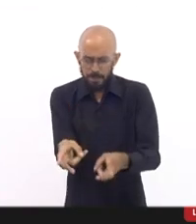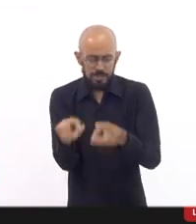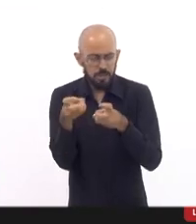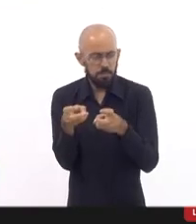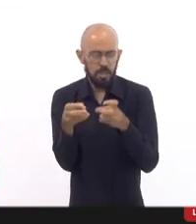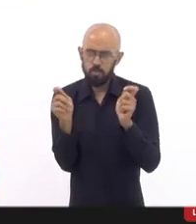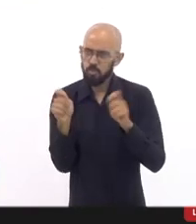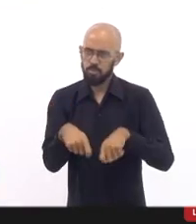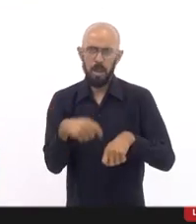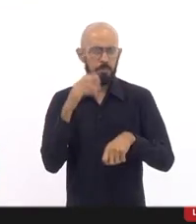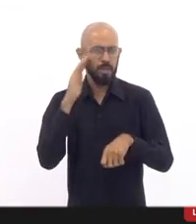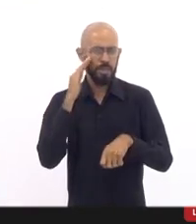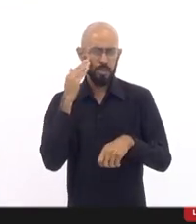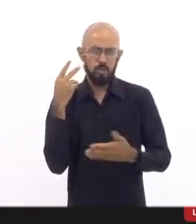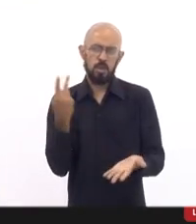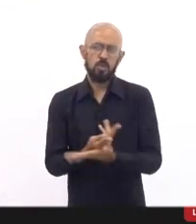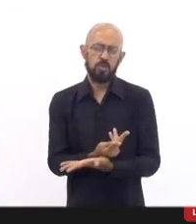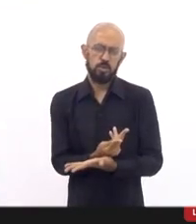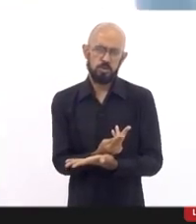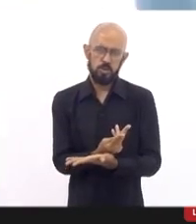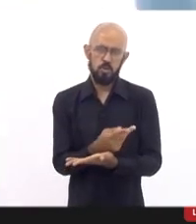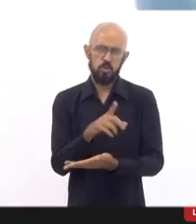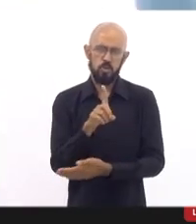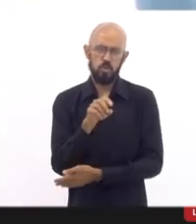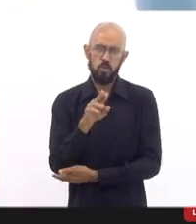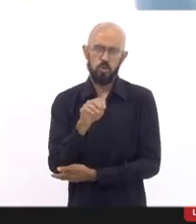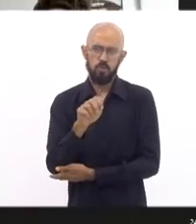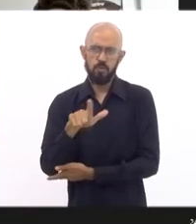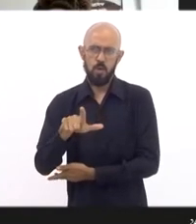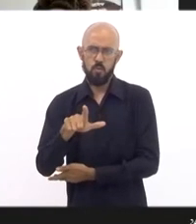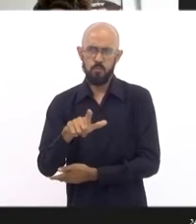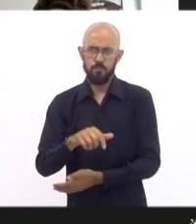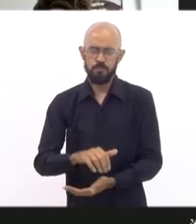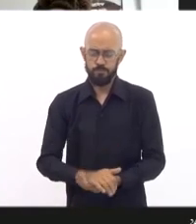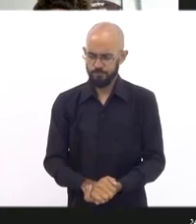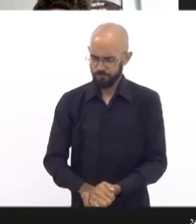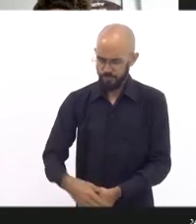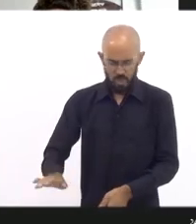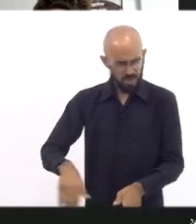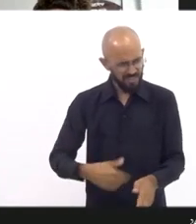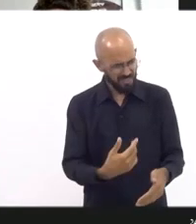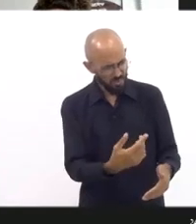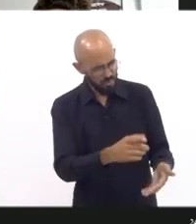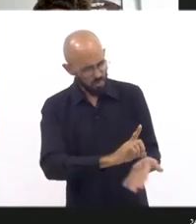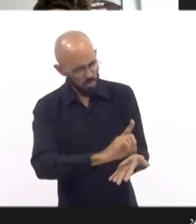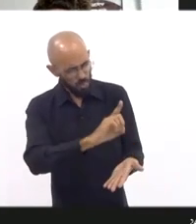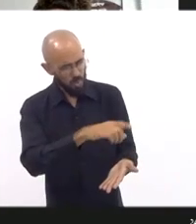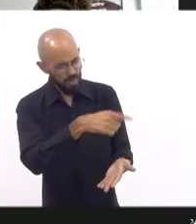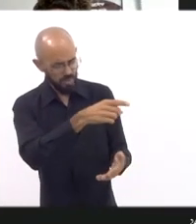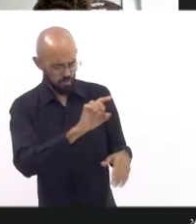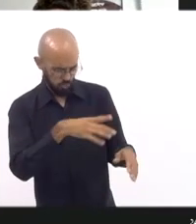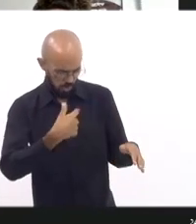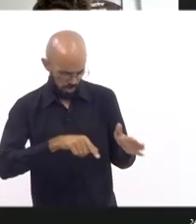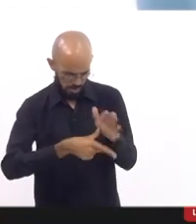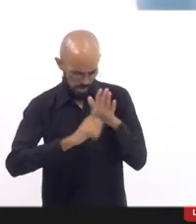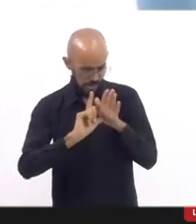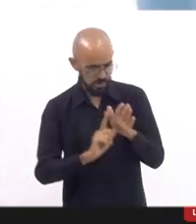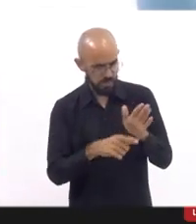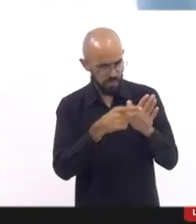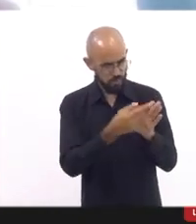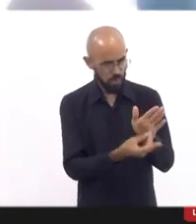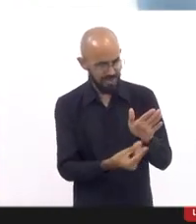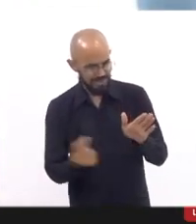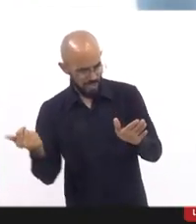aconteceu no caso do Uval e em tantos outros. Doutora Eliane, deixa eu lhe explorar um pouco antes da senhora ter que sair,